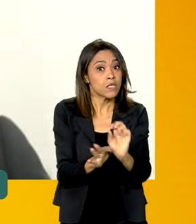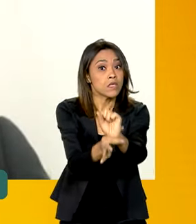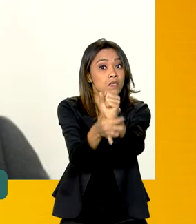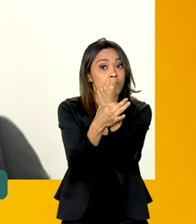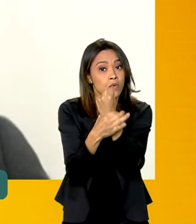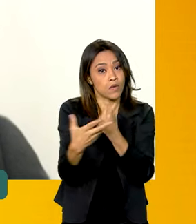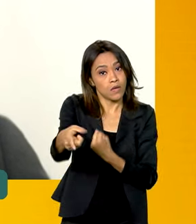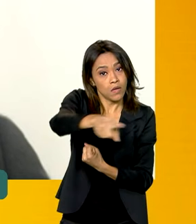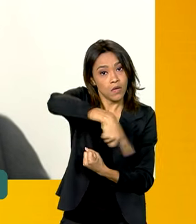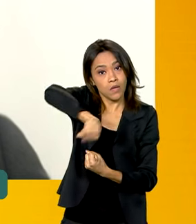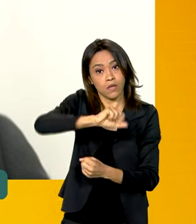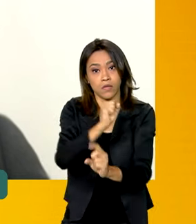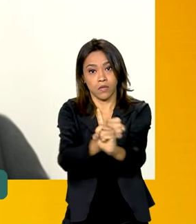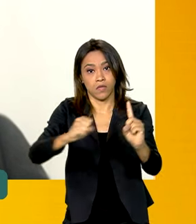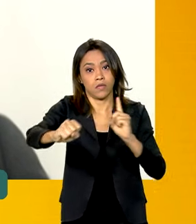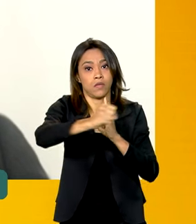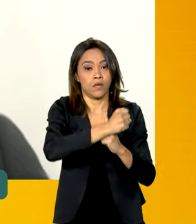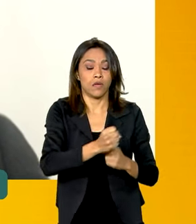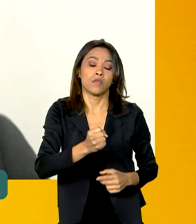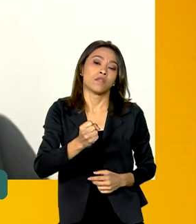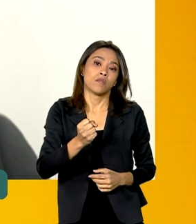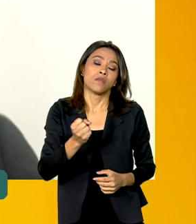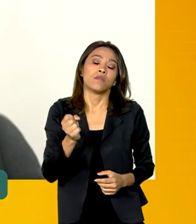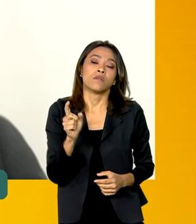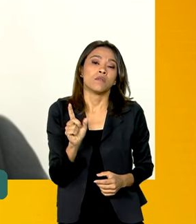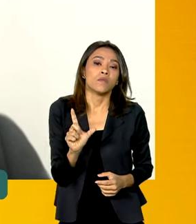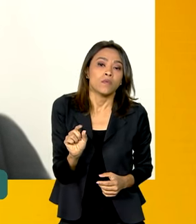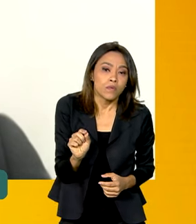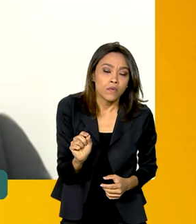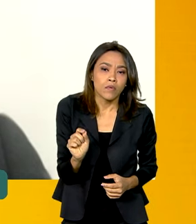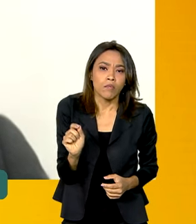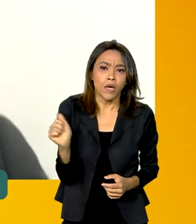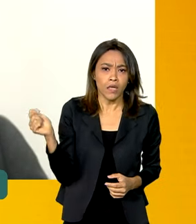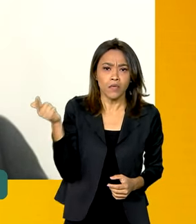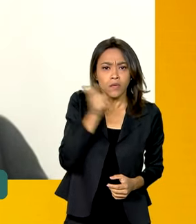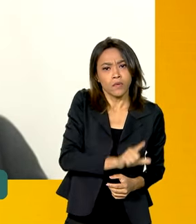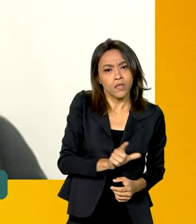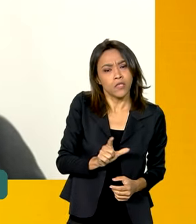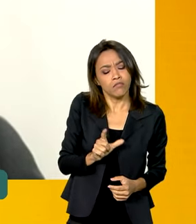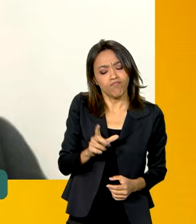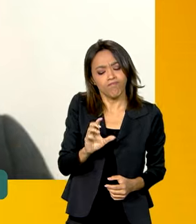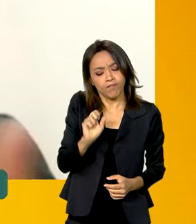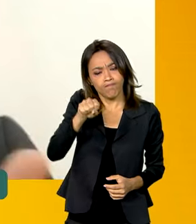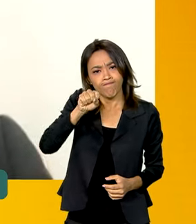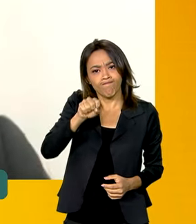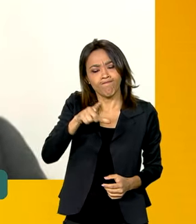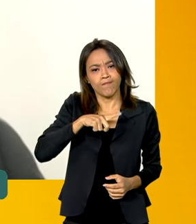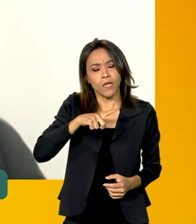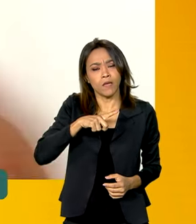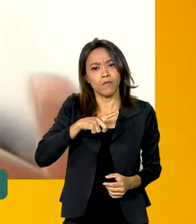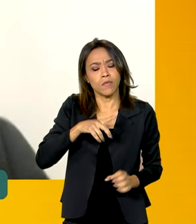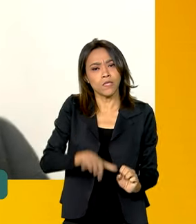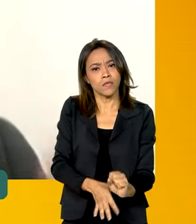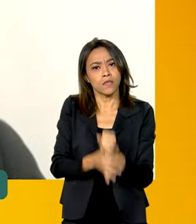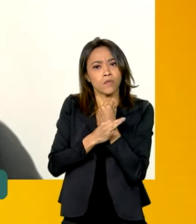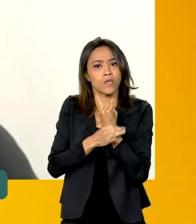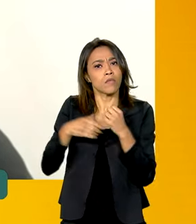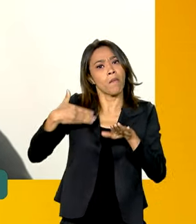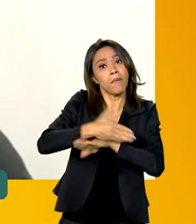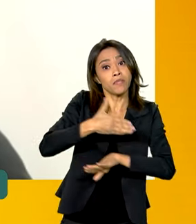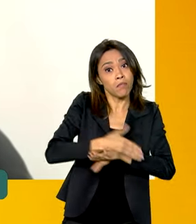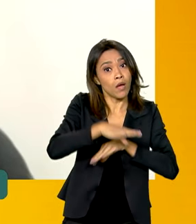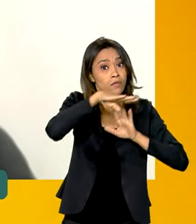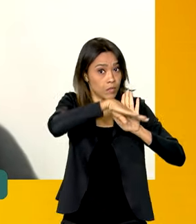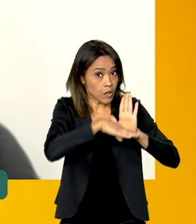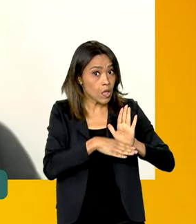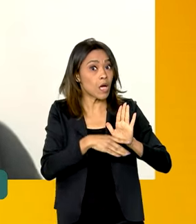população, para que pudesse ter a segurança de participar desse programa e combate as fake news